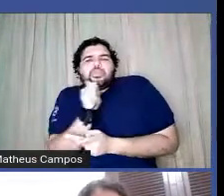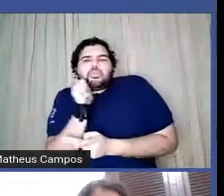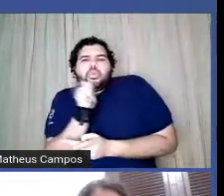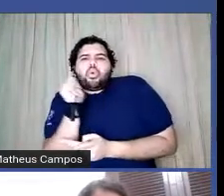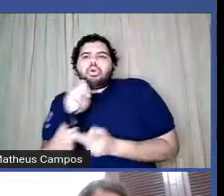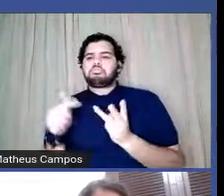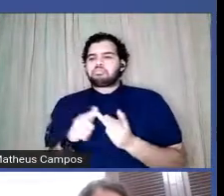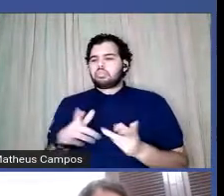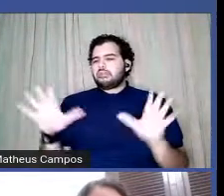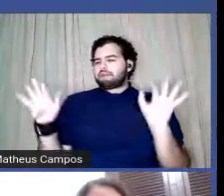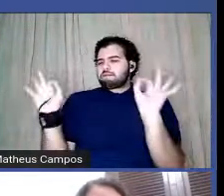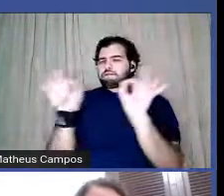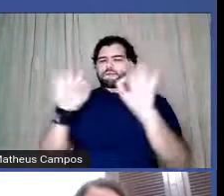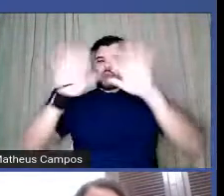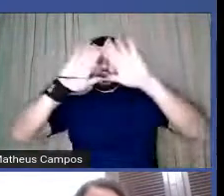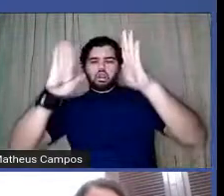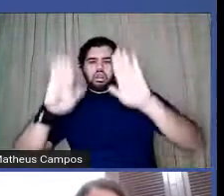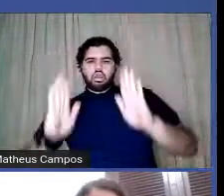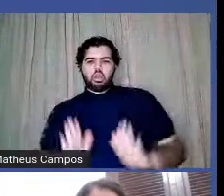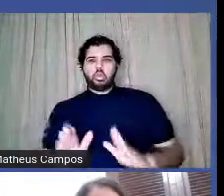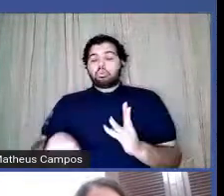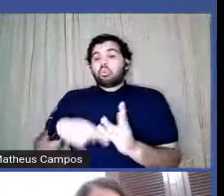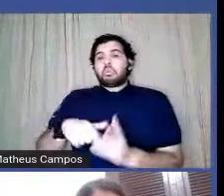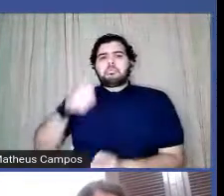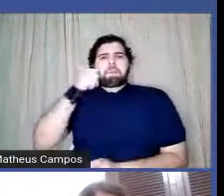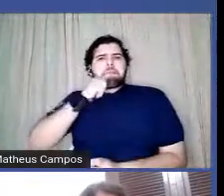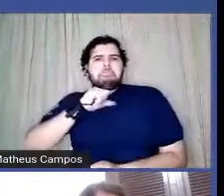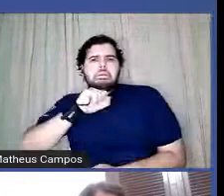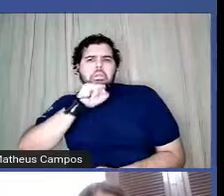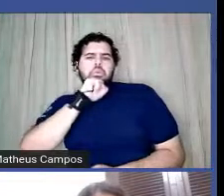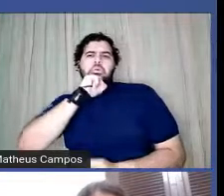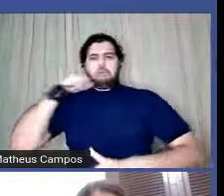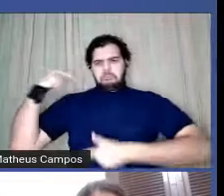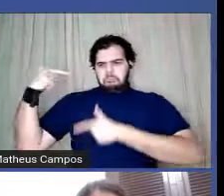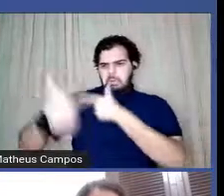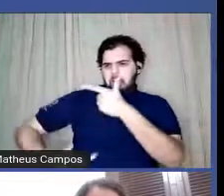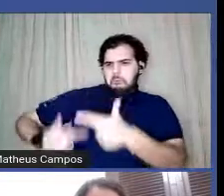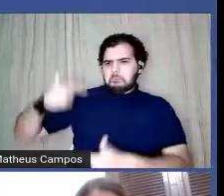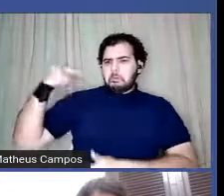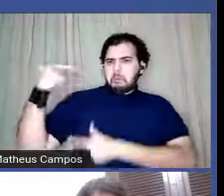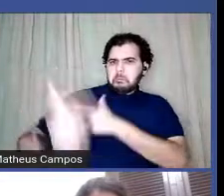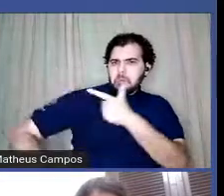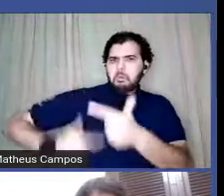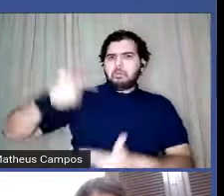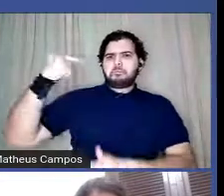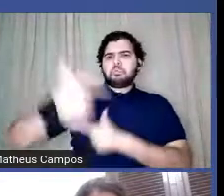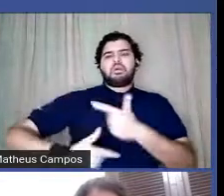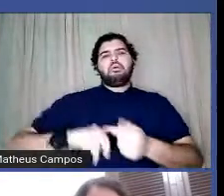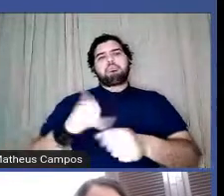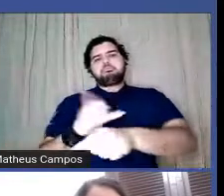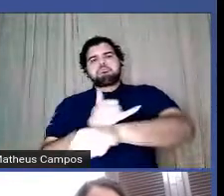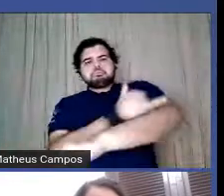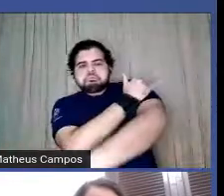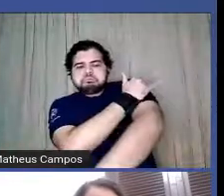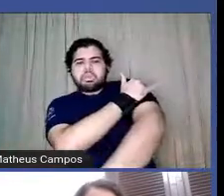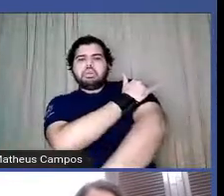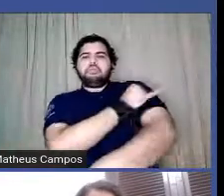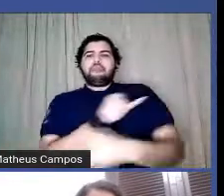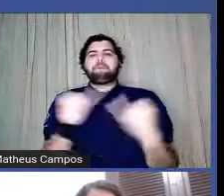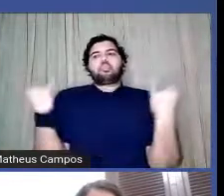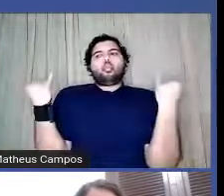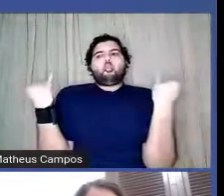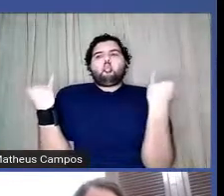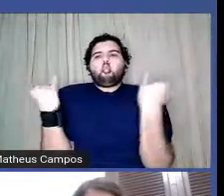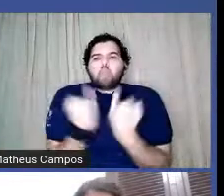gostosa demais, mãe demais, trabalhadora demais, gorda demais, magra